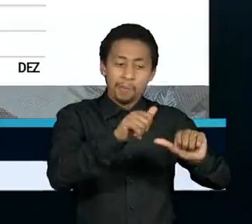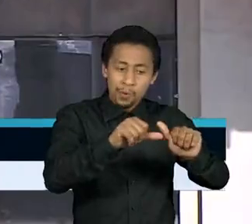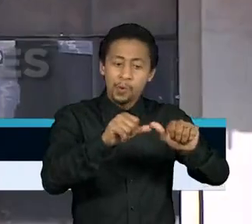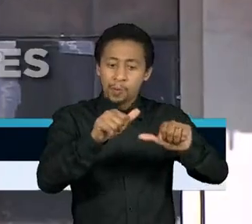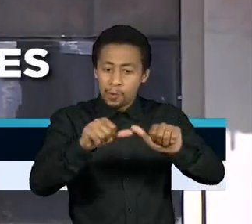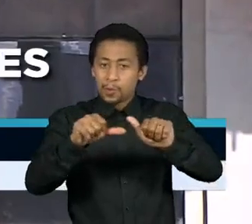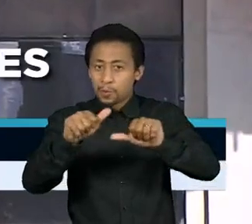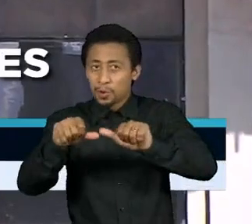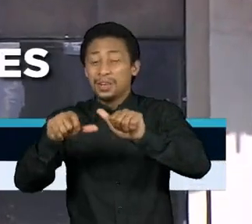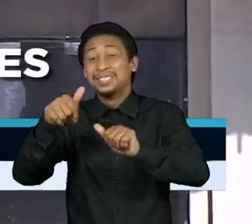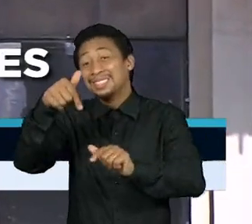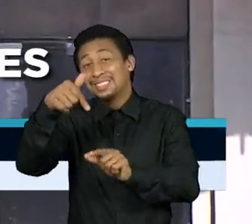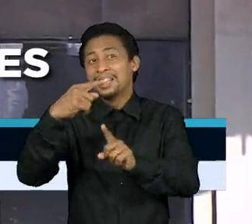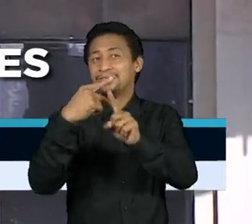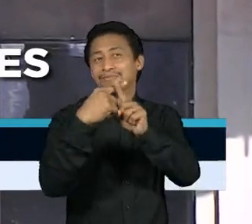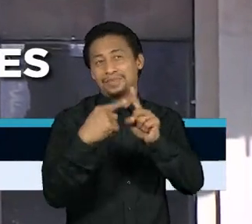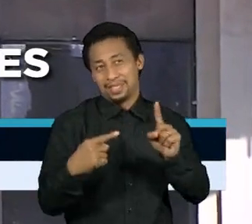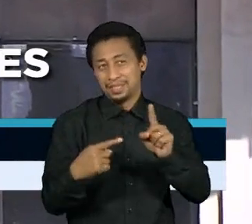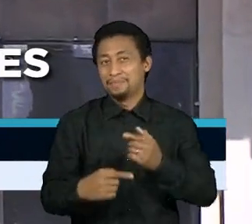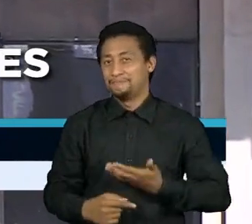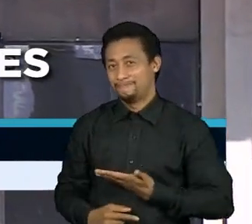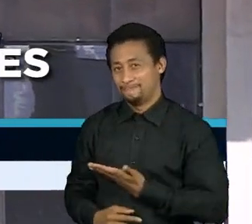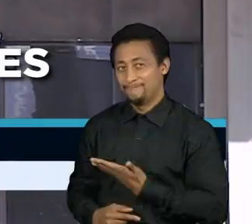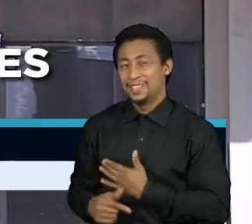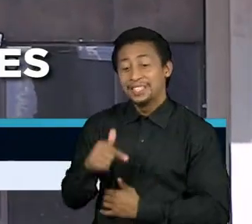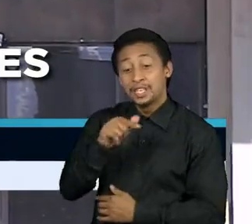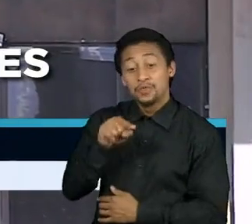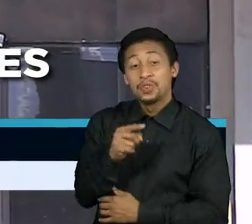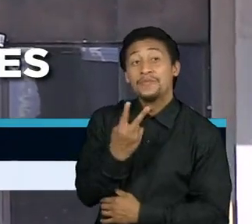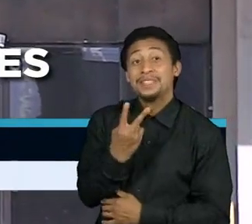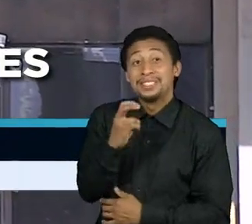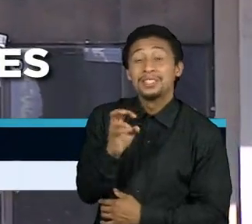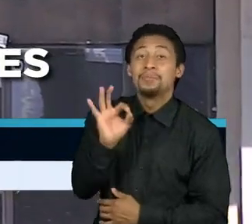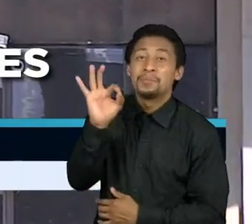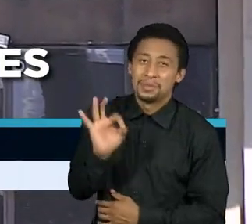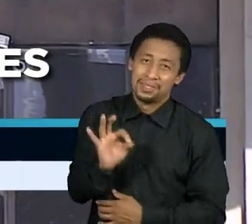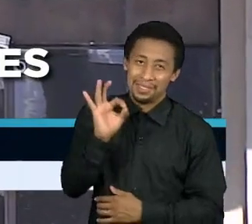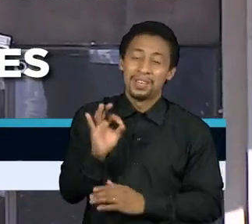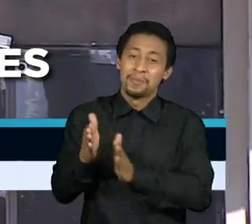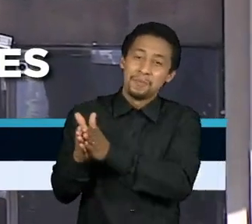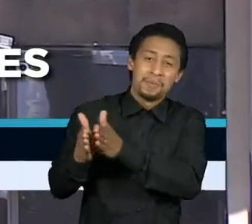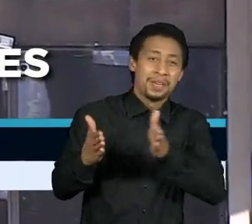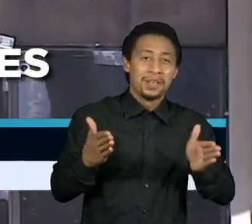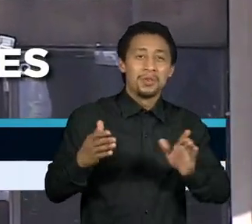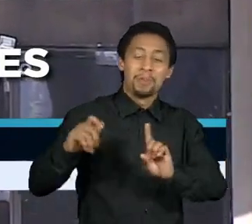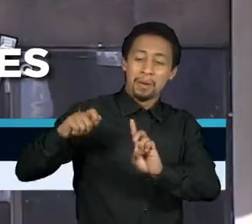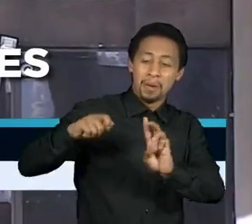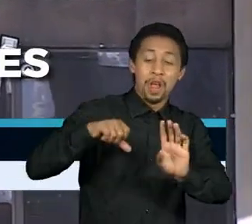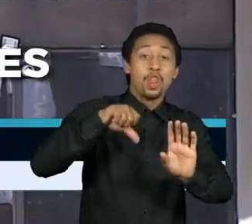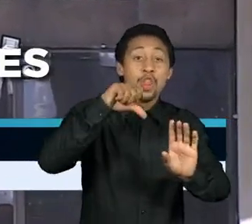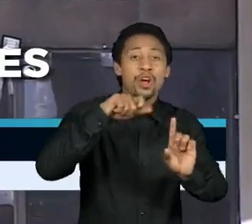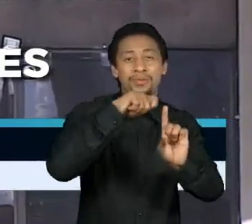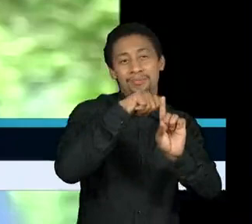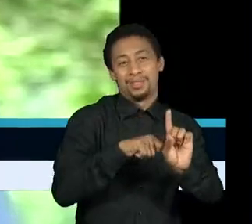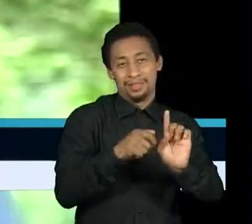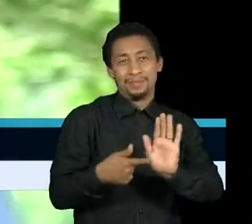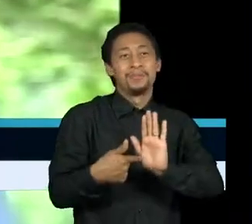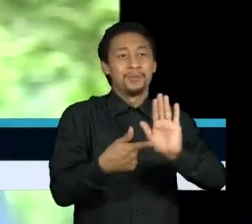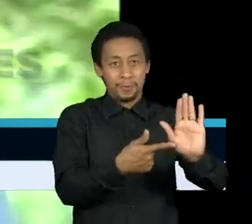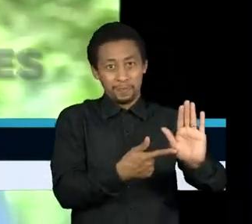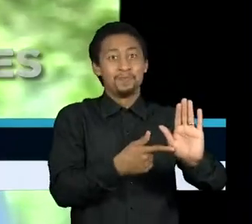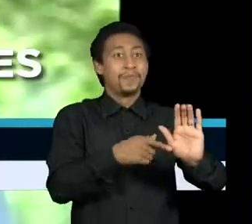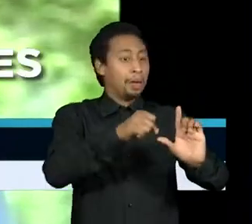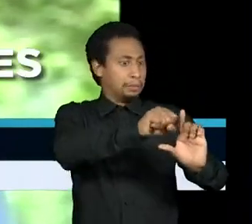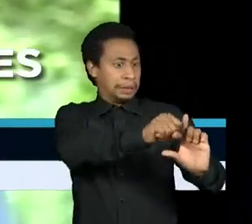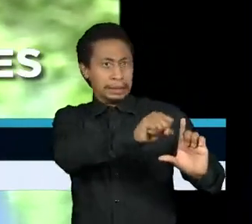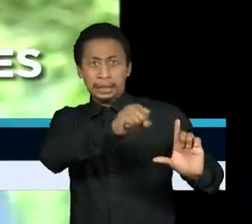seguidas, num total de 7,25 pontos percentuais, em apenas nove meses. O maior choque nos juros